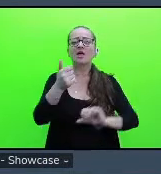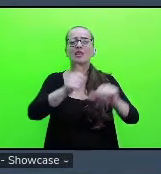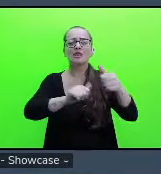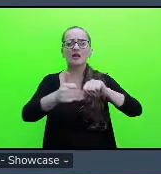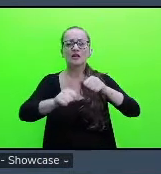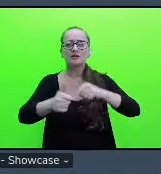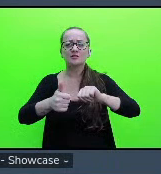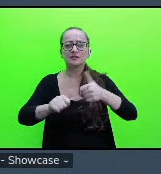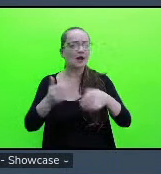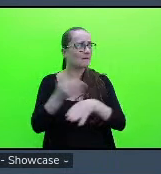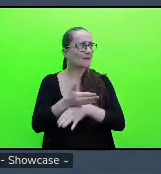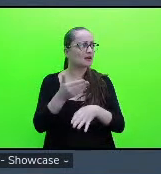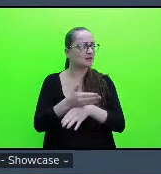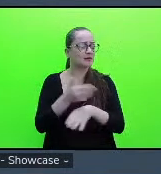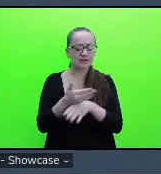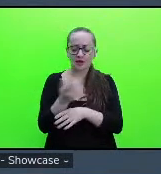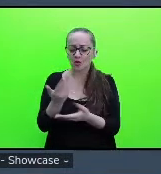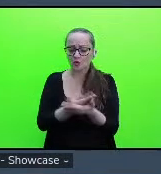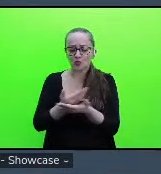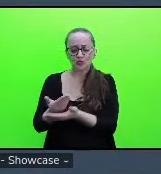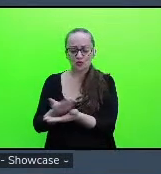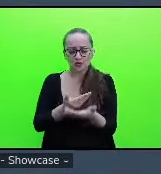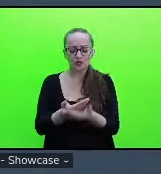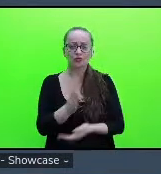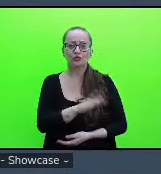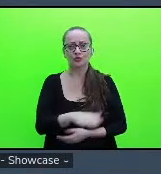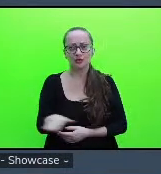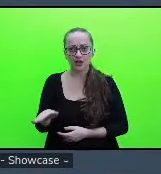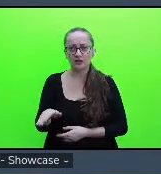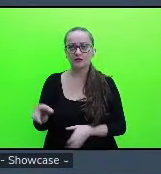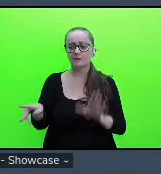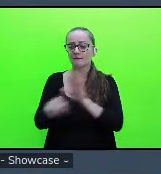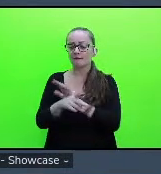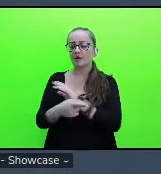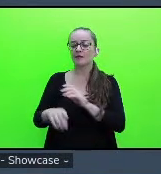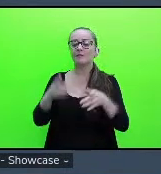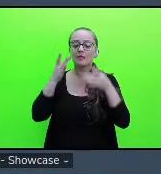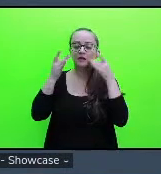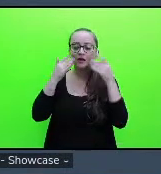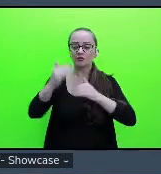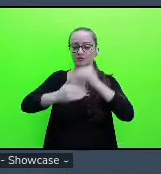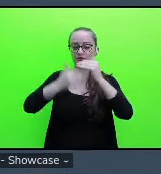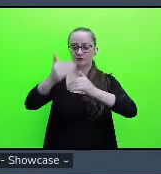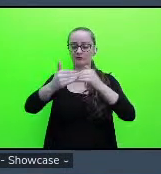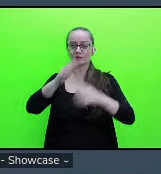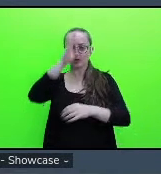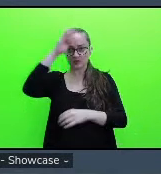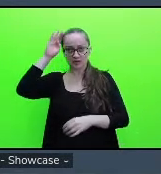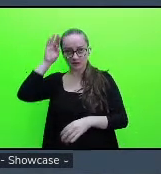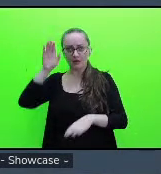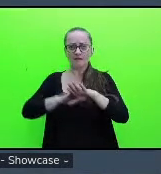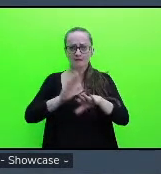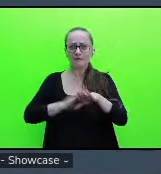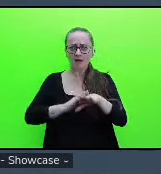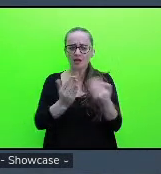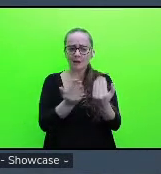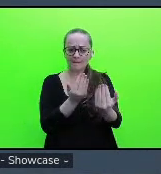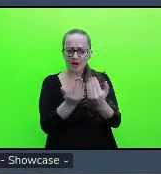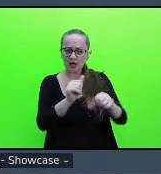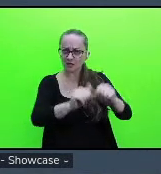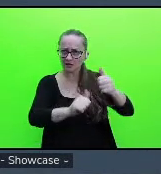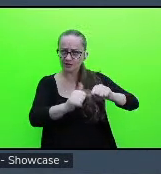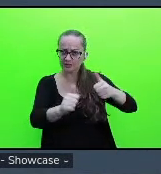participação dos estudantes no teatro com o desenvolvimento acadêmico deles foi feita alguma análise a esse